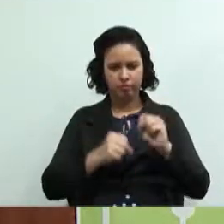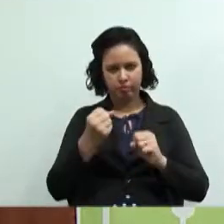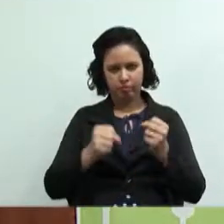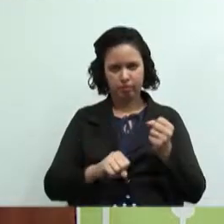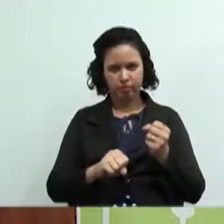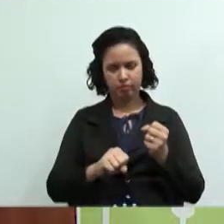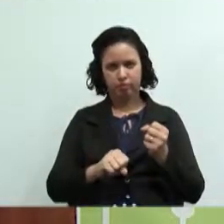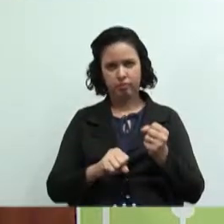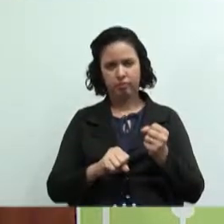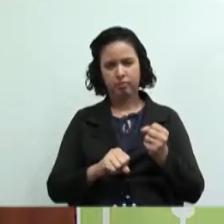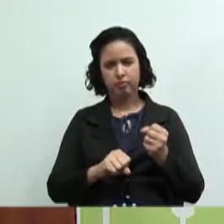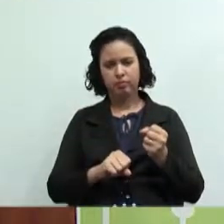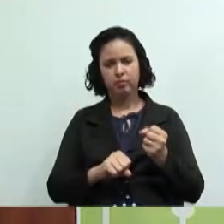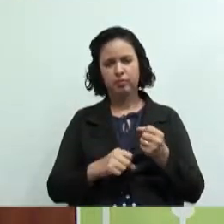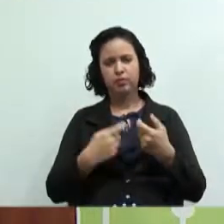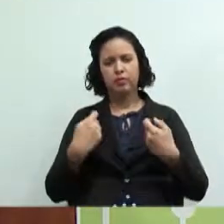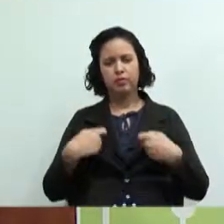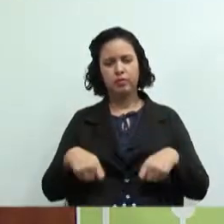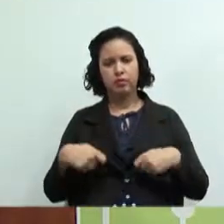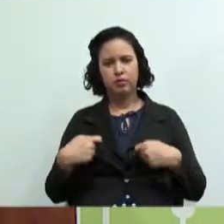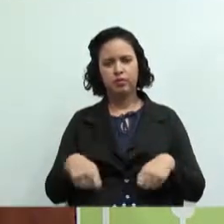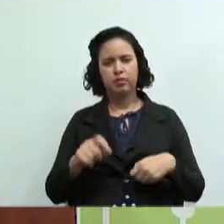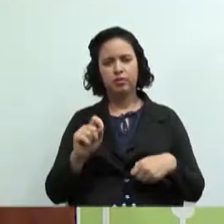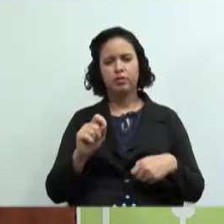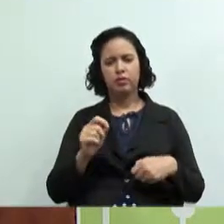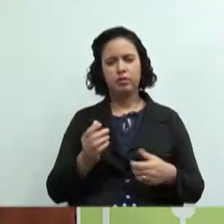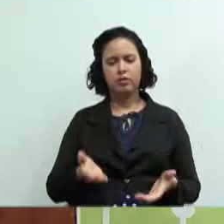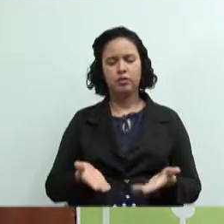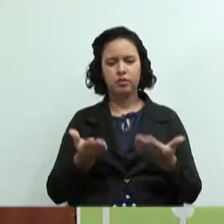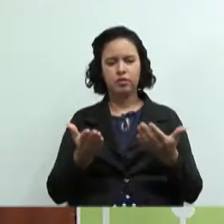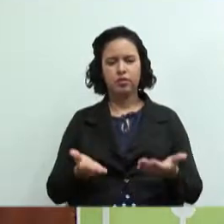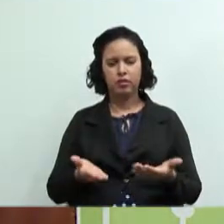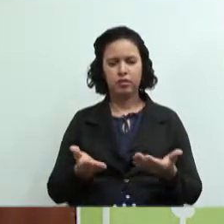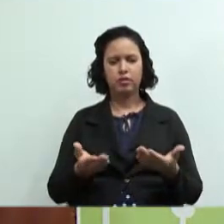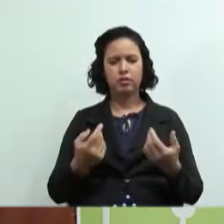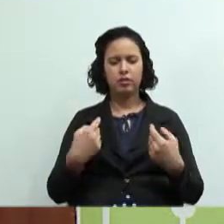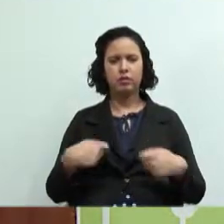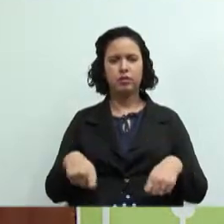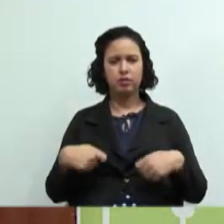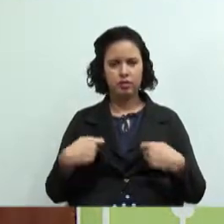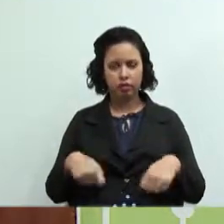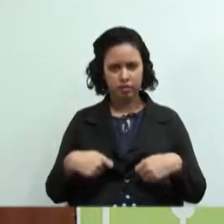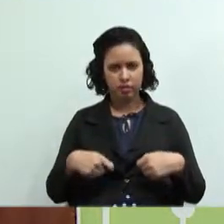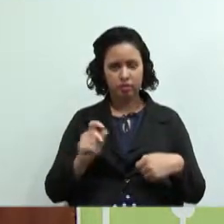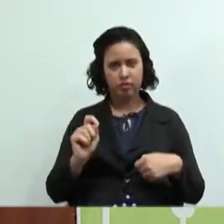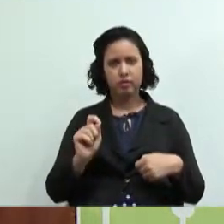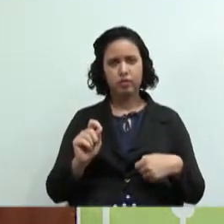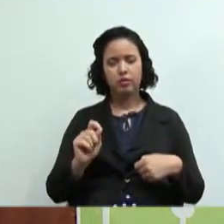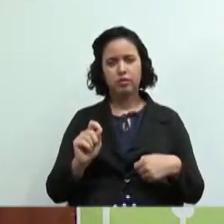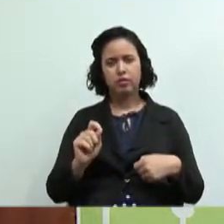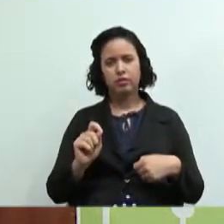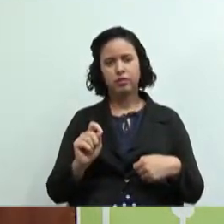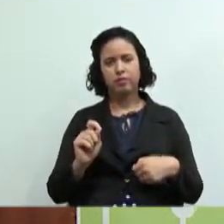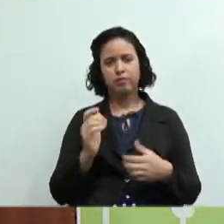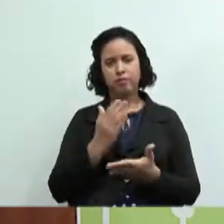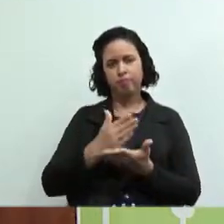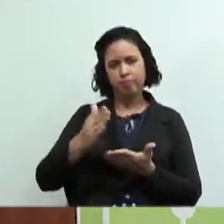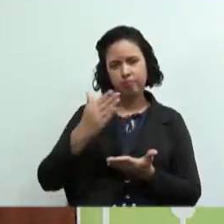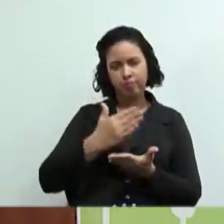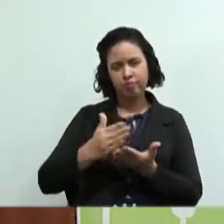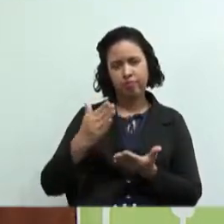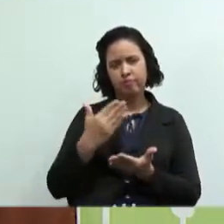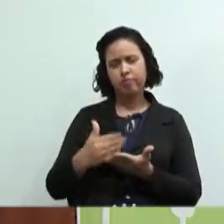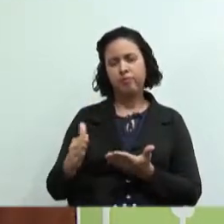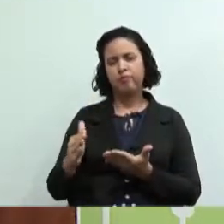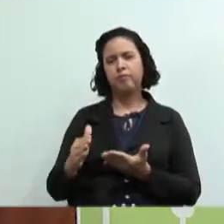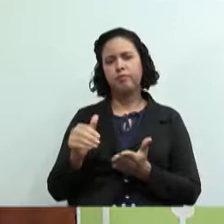empresas e elas precisavam ficar mais leves elas precisavam se livrar de pesos e simplesmente